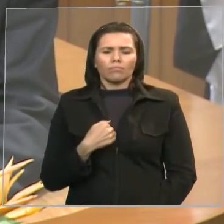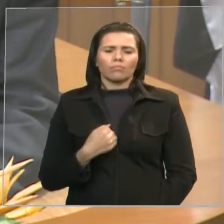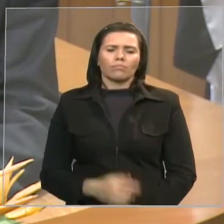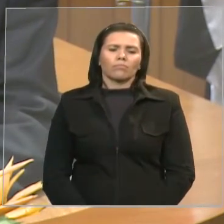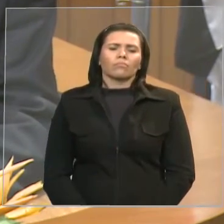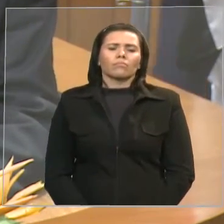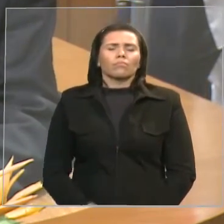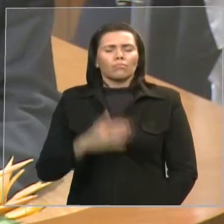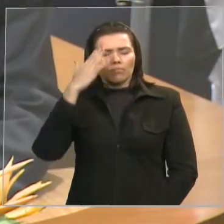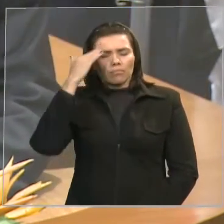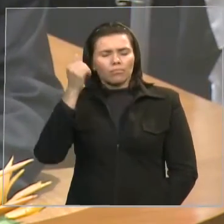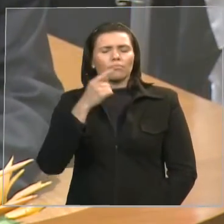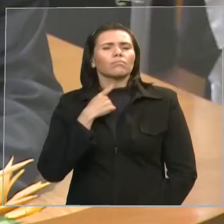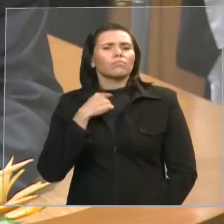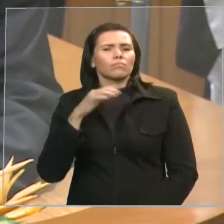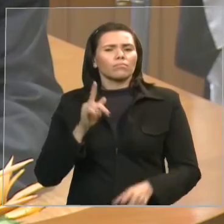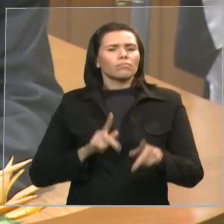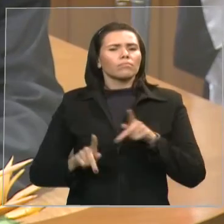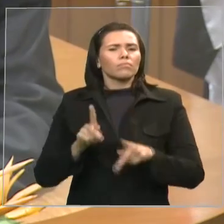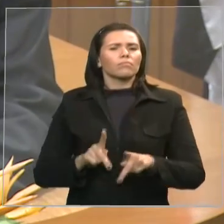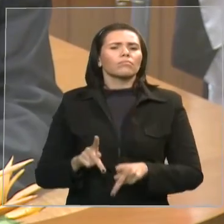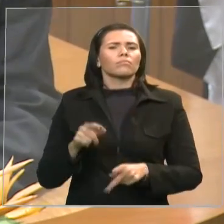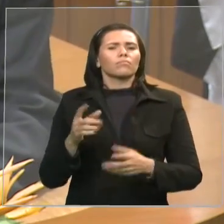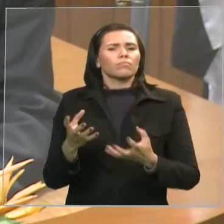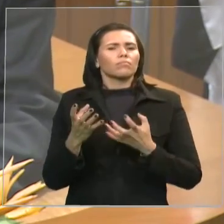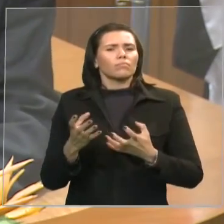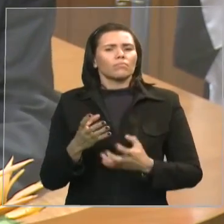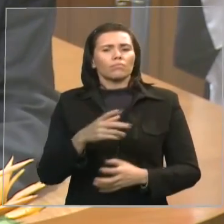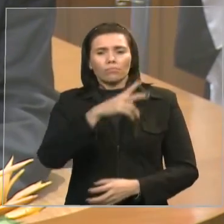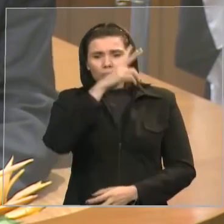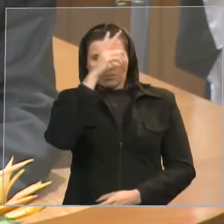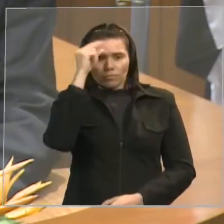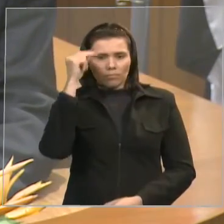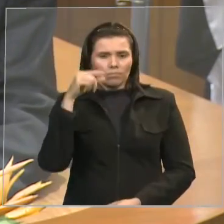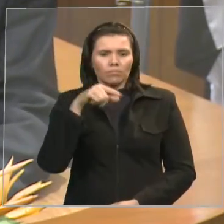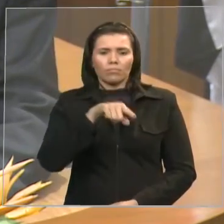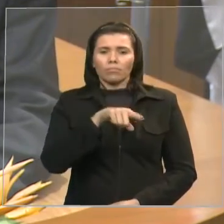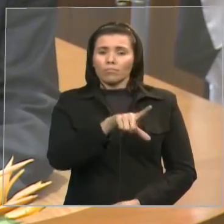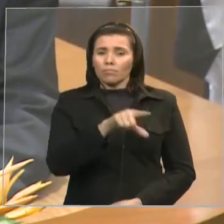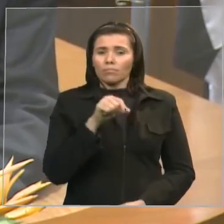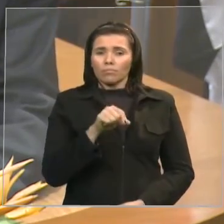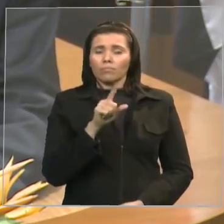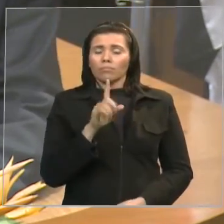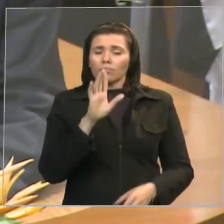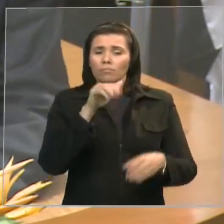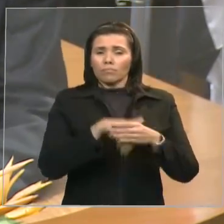prefeito conduzindo a cidade como o povo escolheu como o povo assim elegeu que o povo